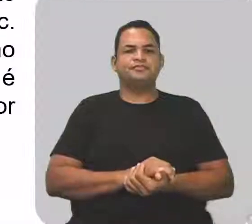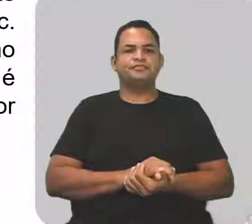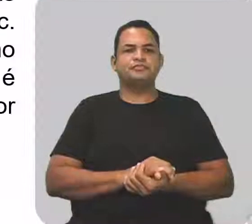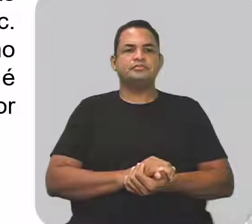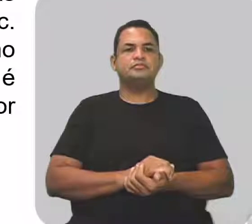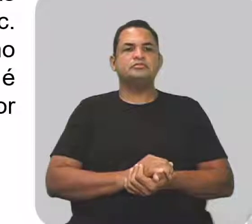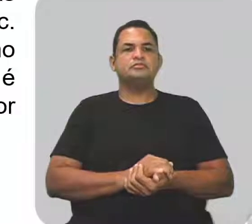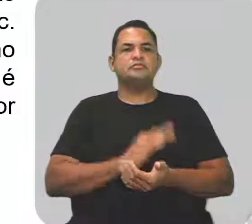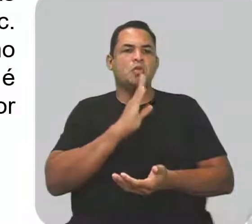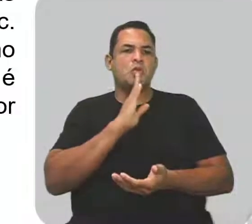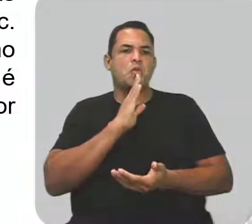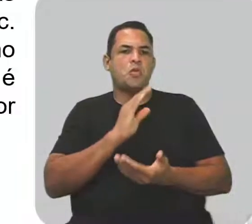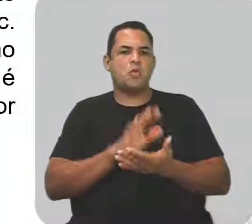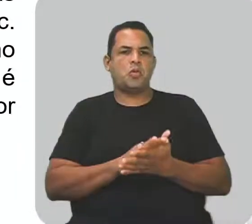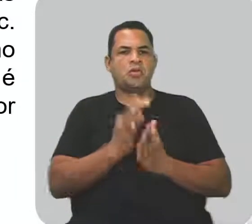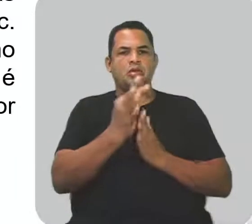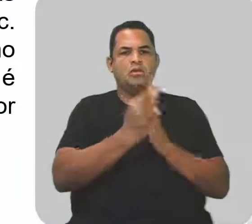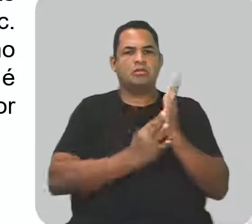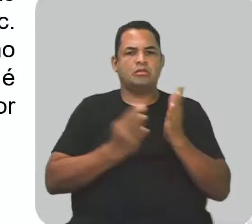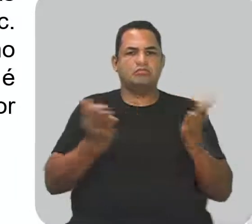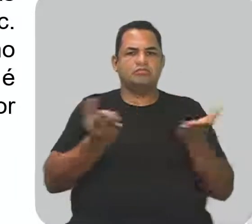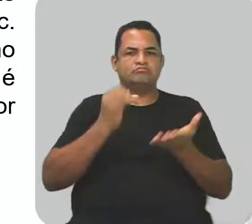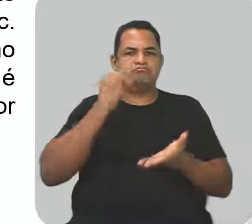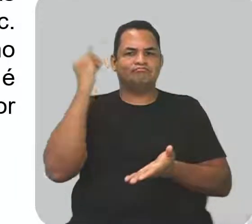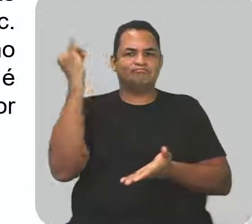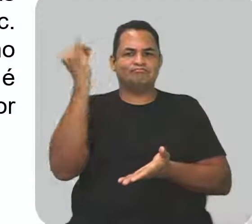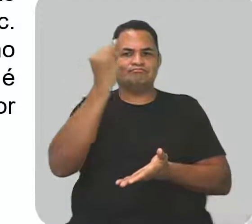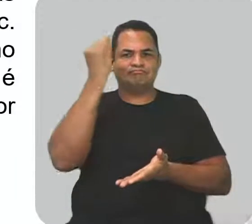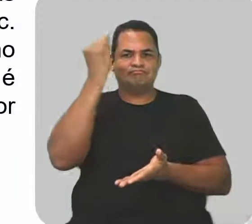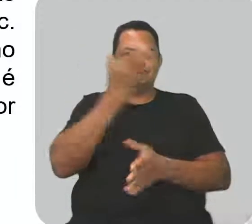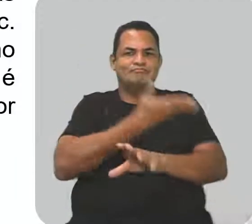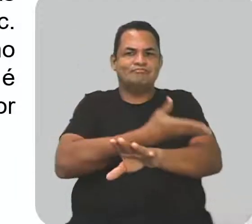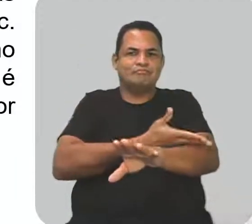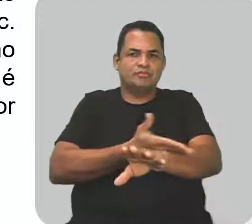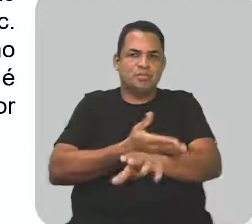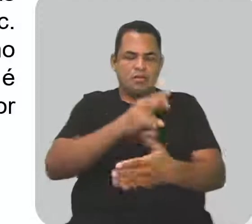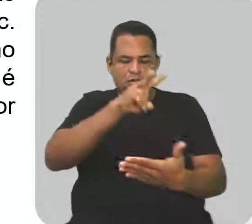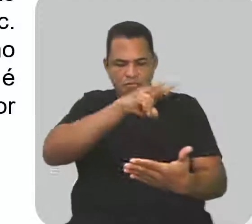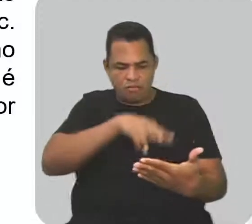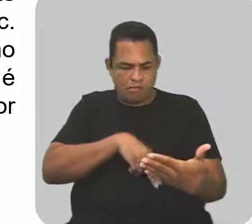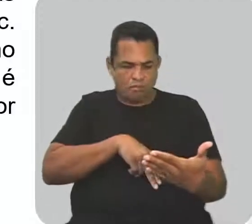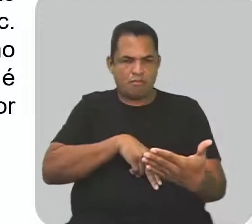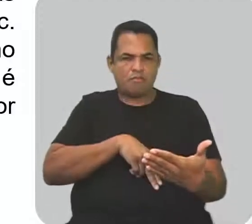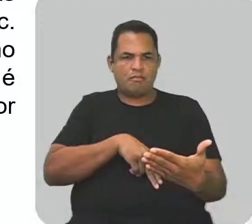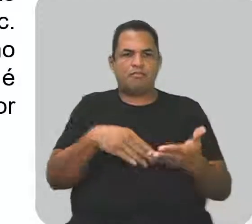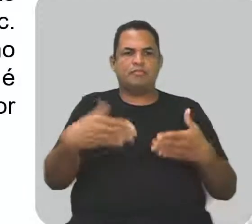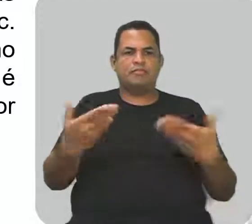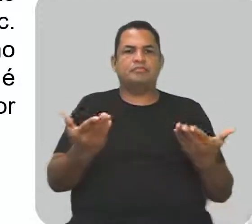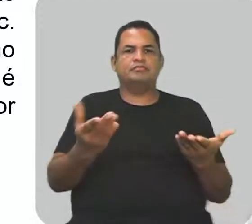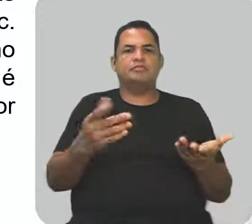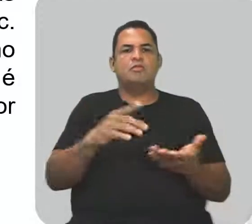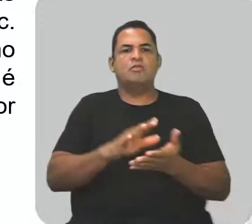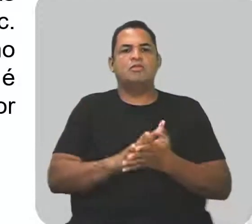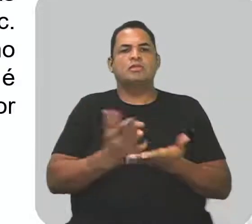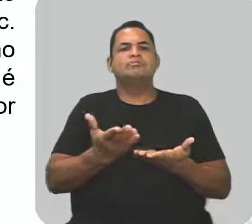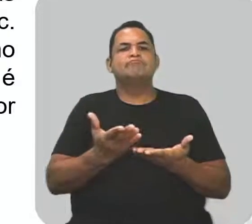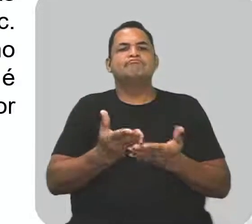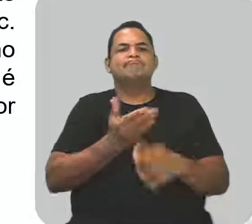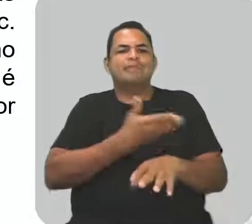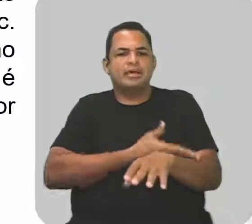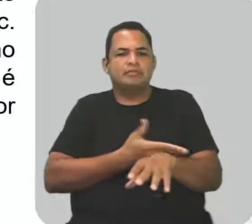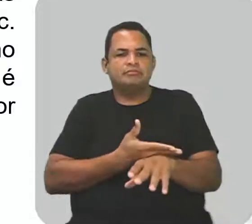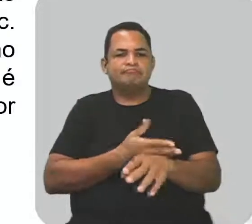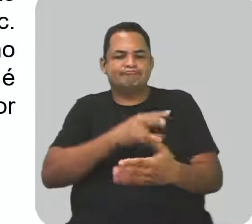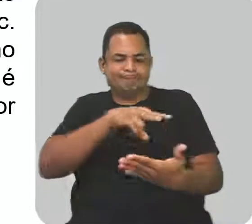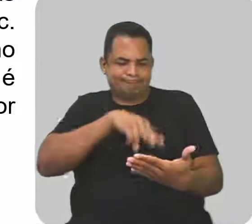conhecer o nosso texto atual. A importância da leitura. A importância do hábito de